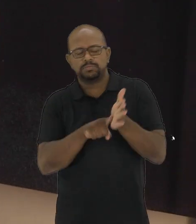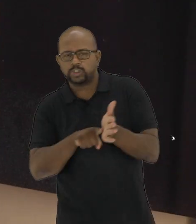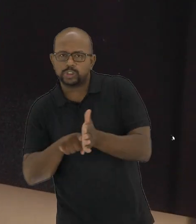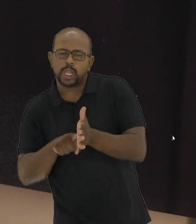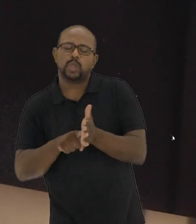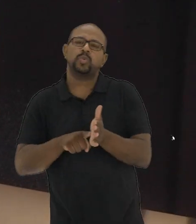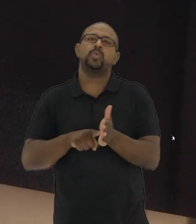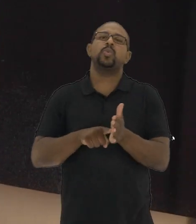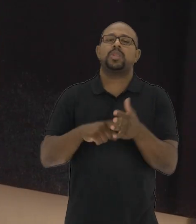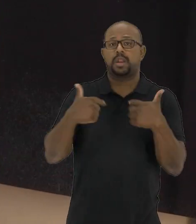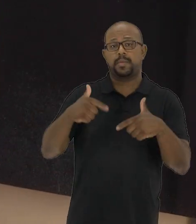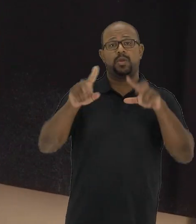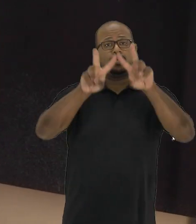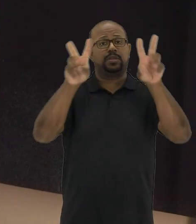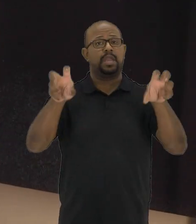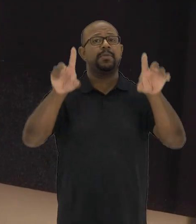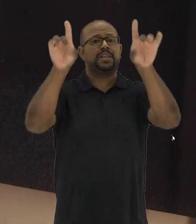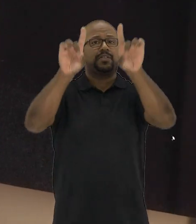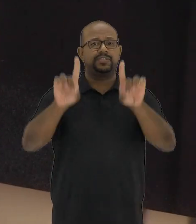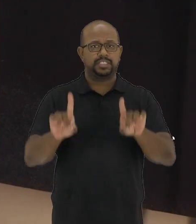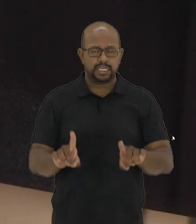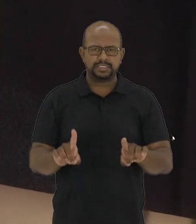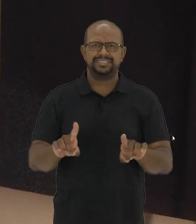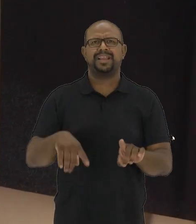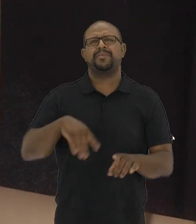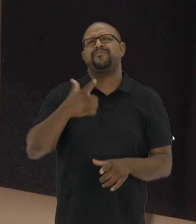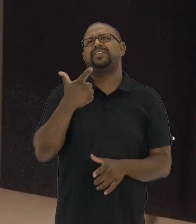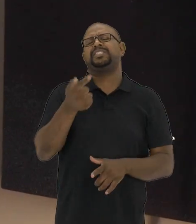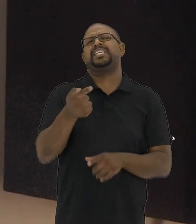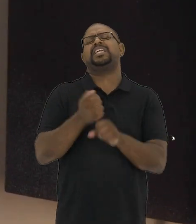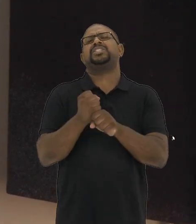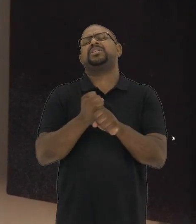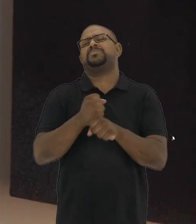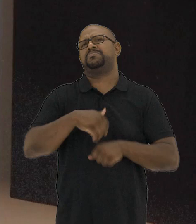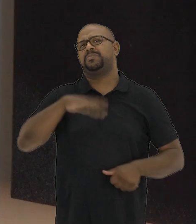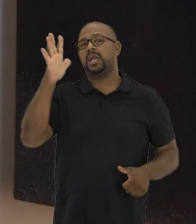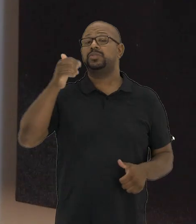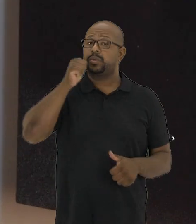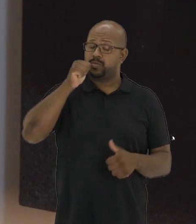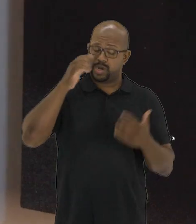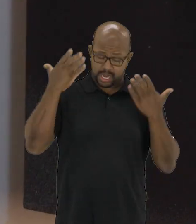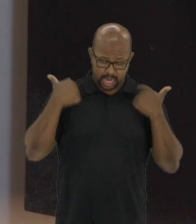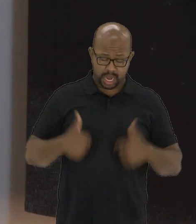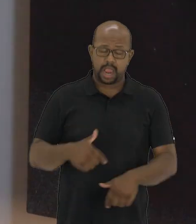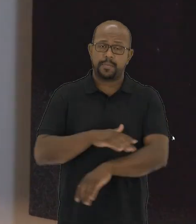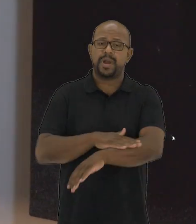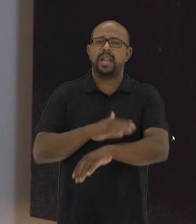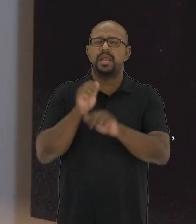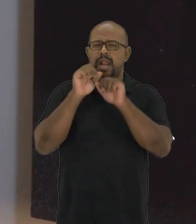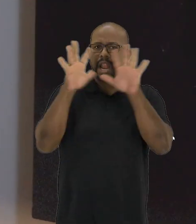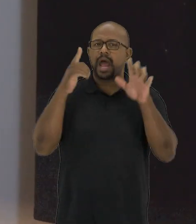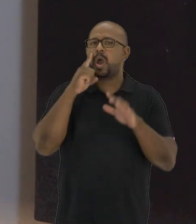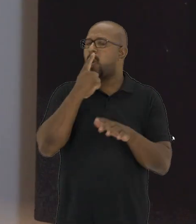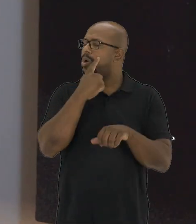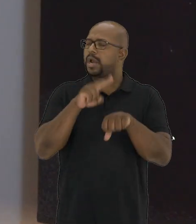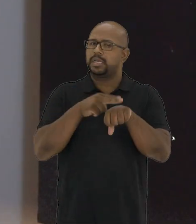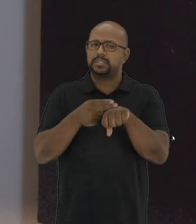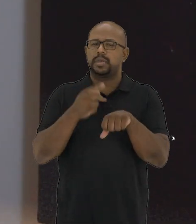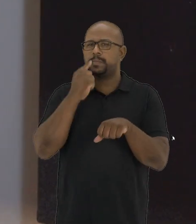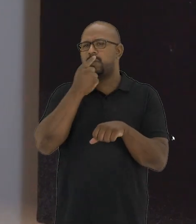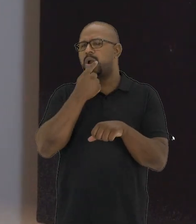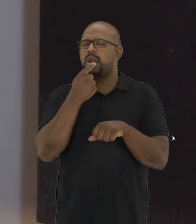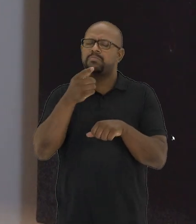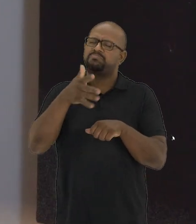artista, sou pesquisadora, trabalho com o tema da deficiência há mais de 27 anos. Sou uma mulher de pele clara,